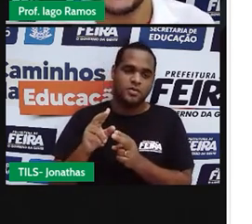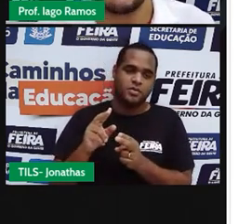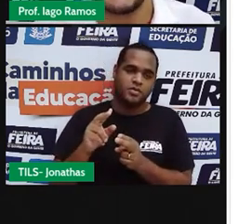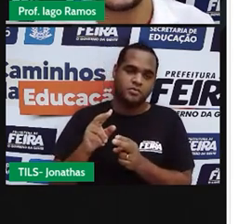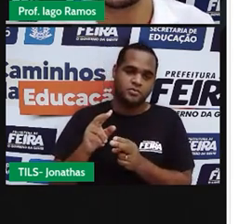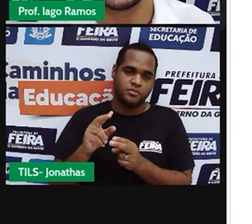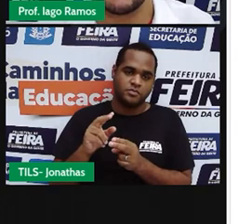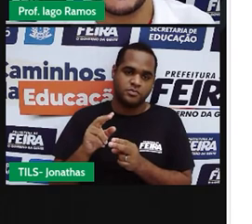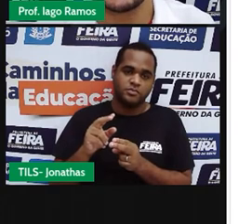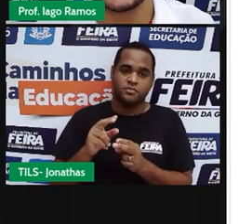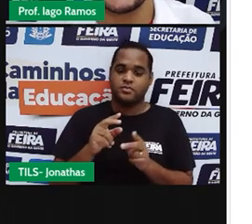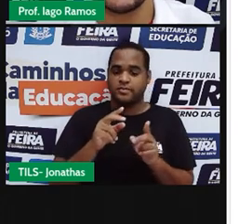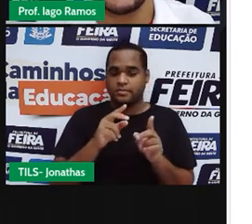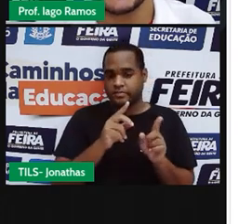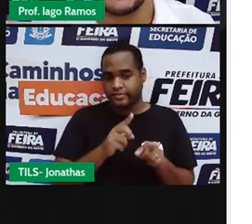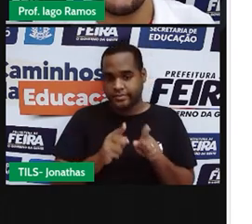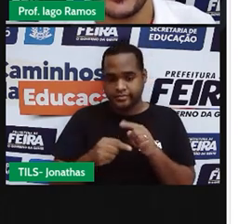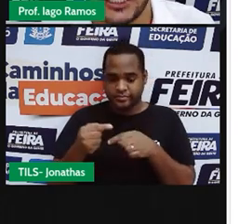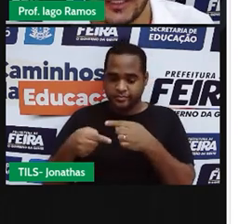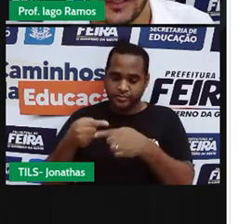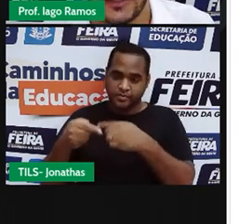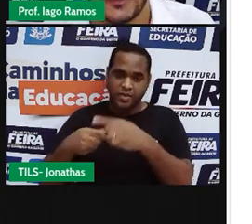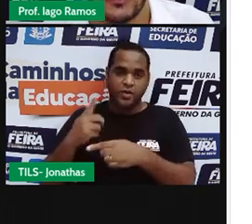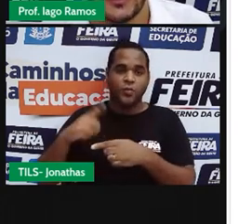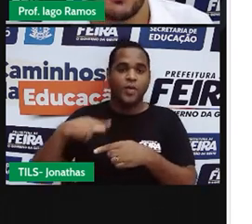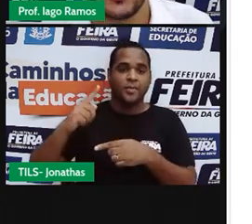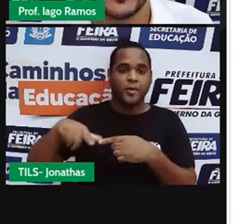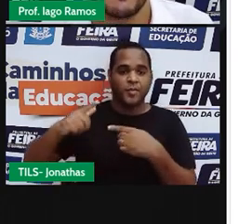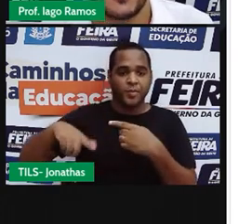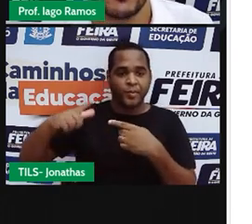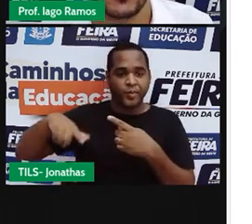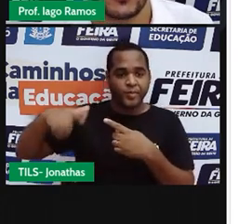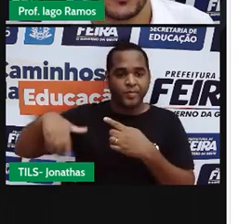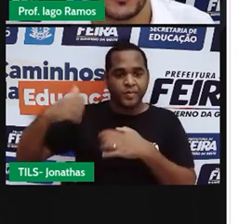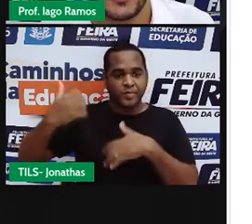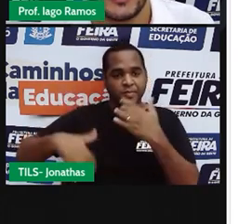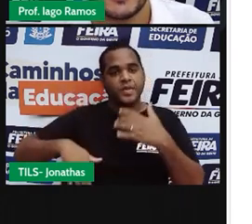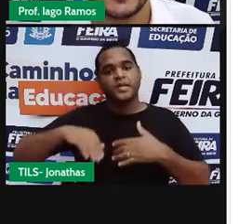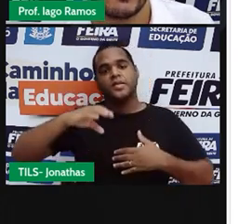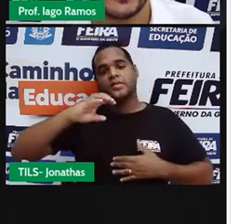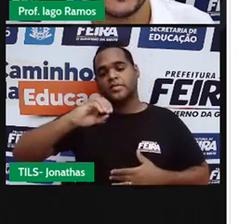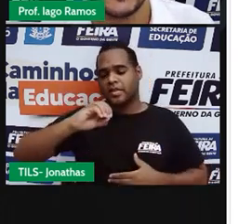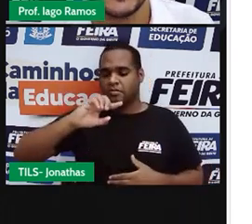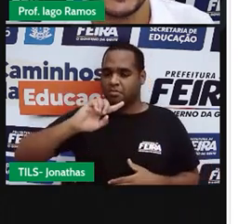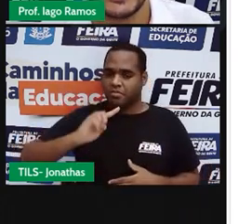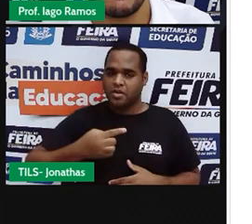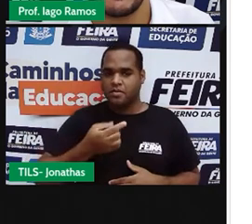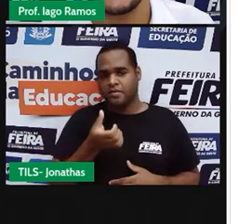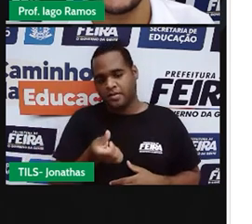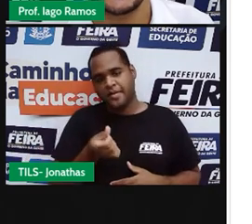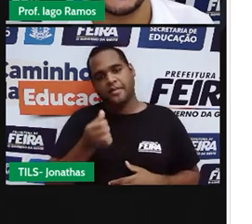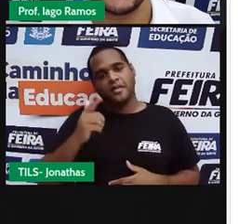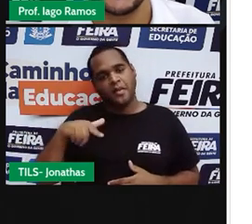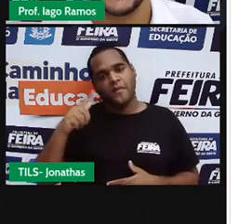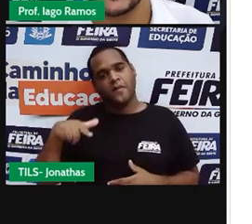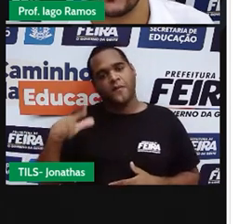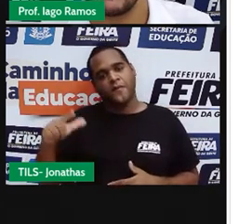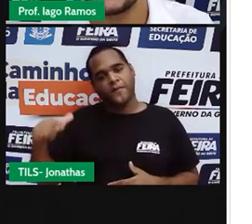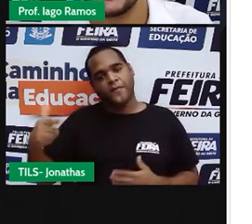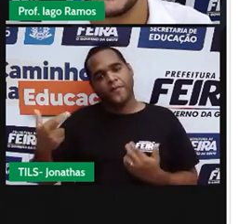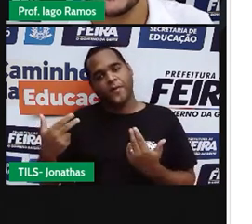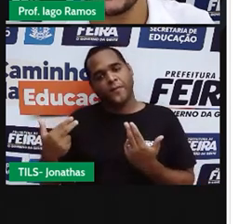vem de período período significa repetir então depois da vírgula esses algarismos que se repetem aqui